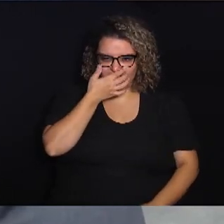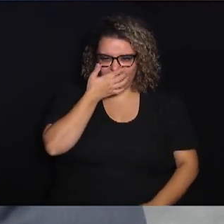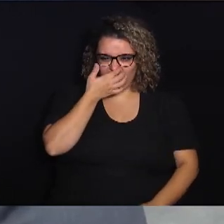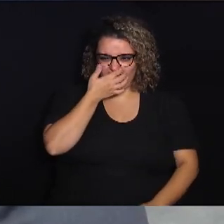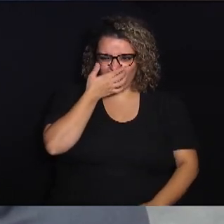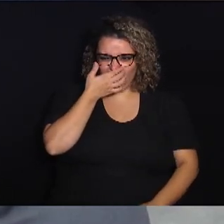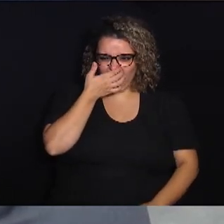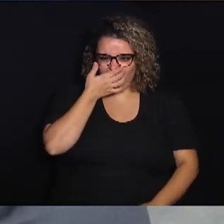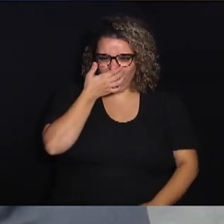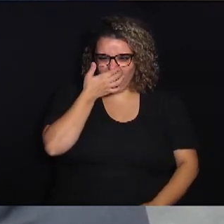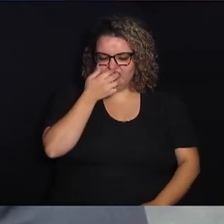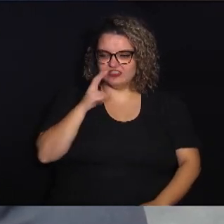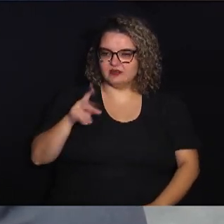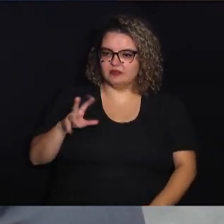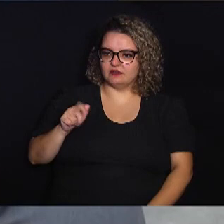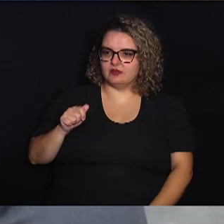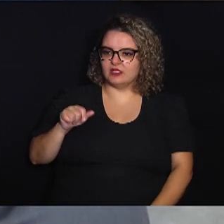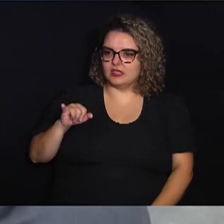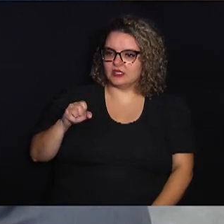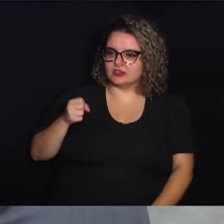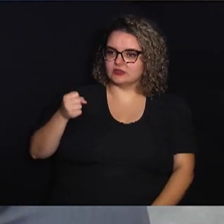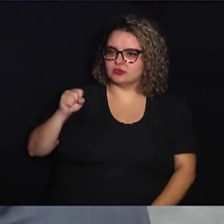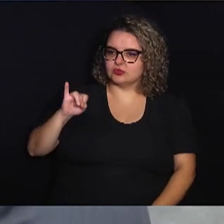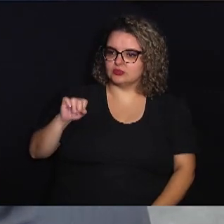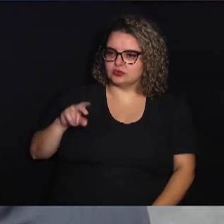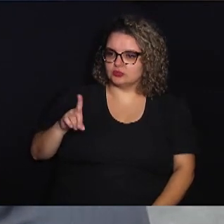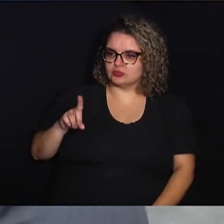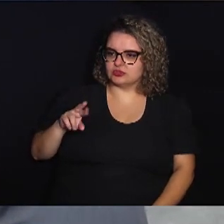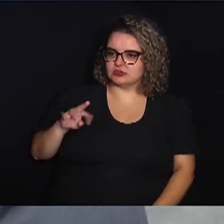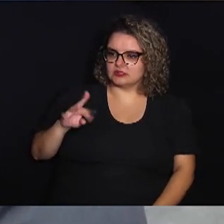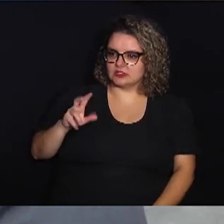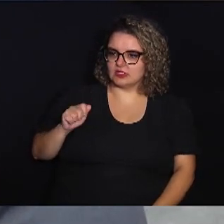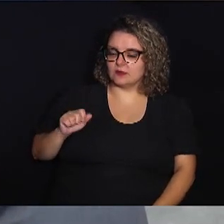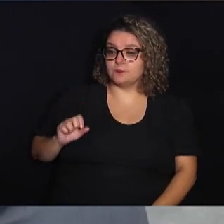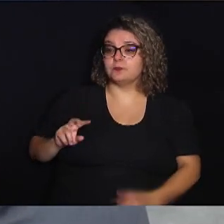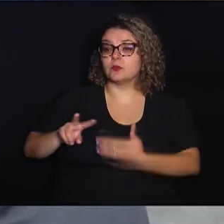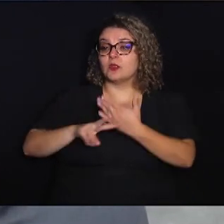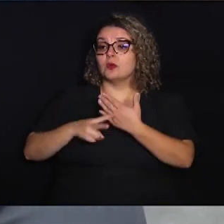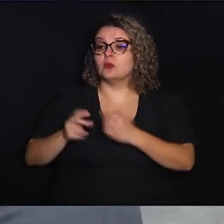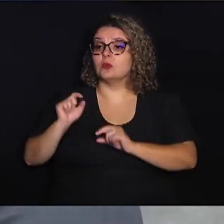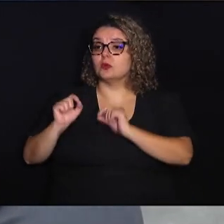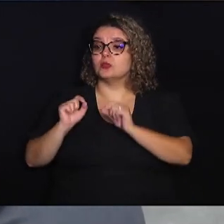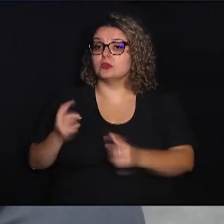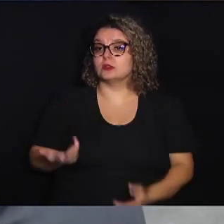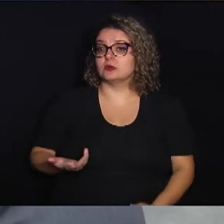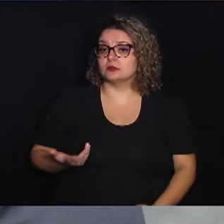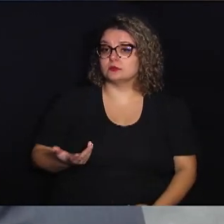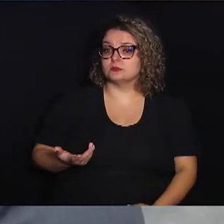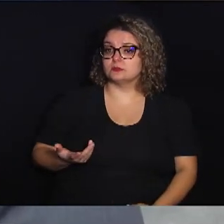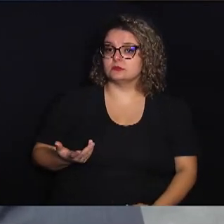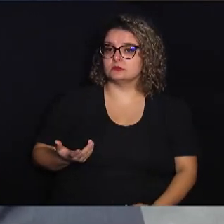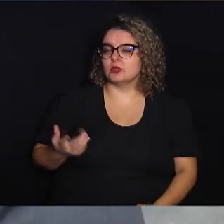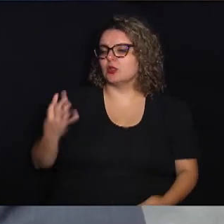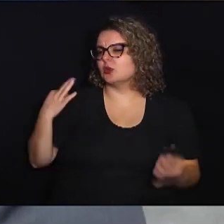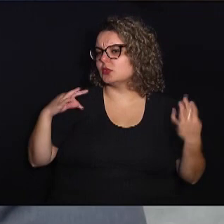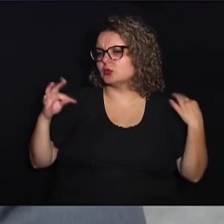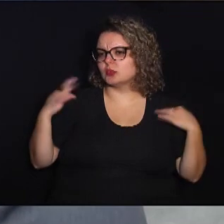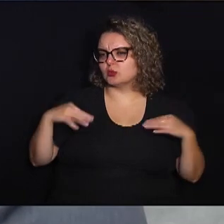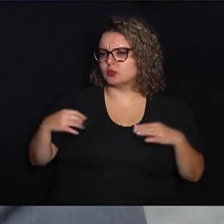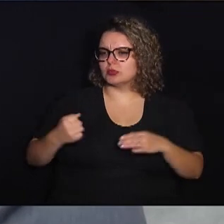aquele efeito que nós queremos, que é o efeito de um local de turismo